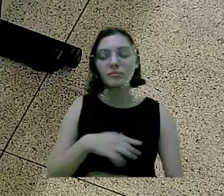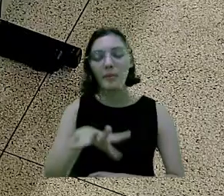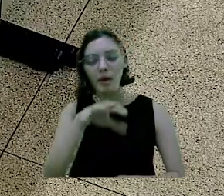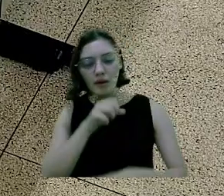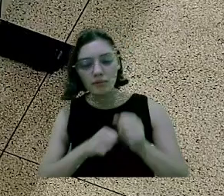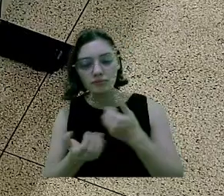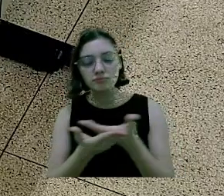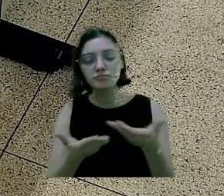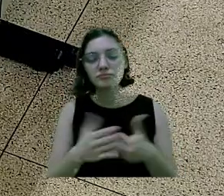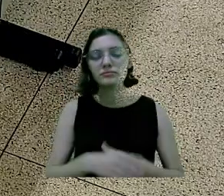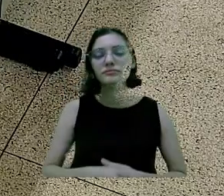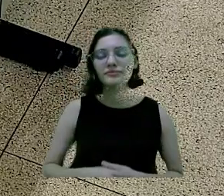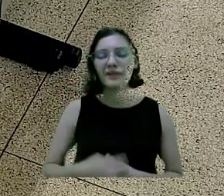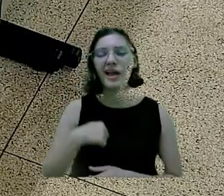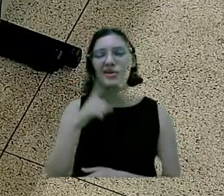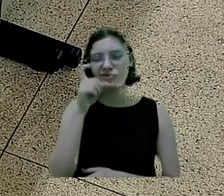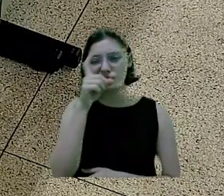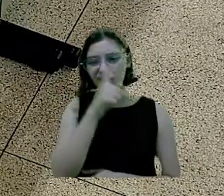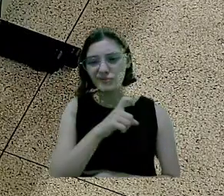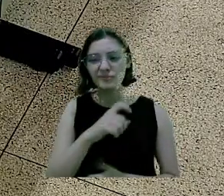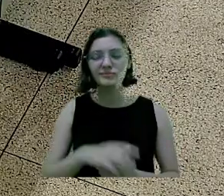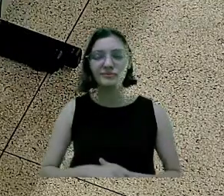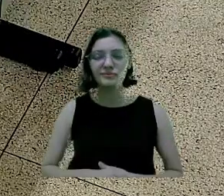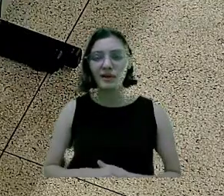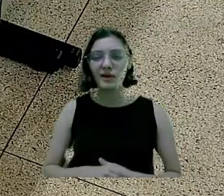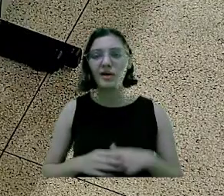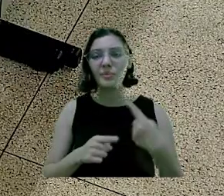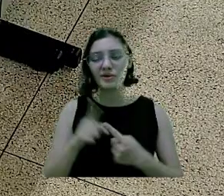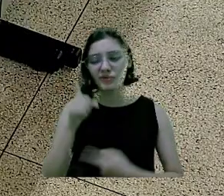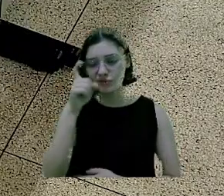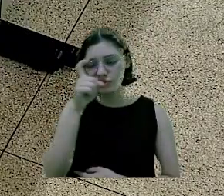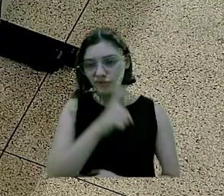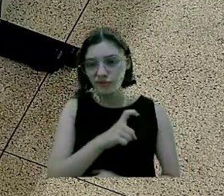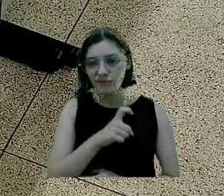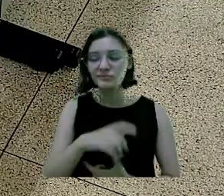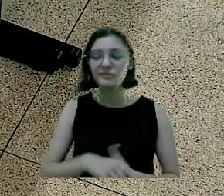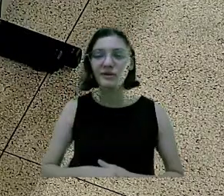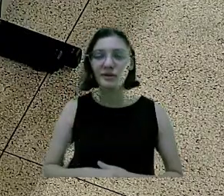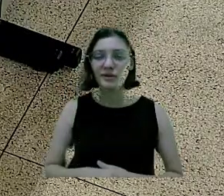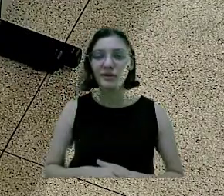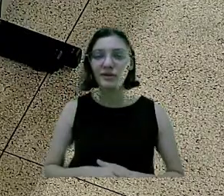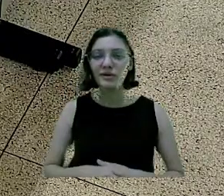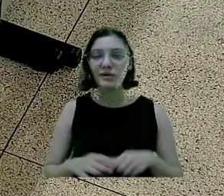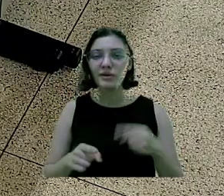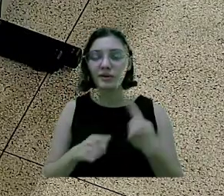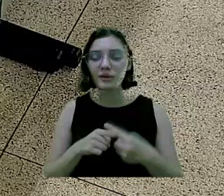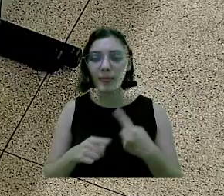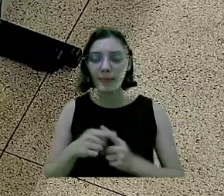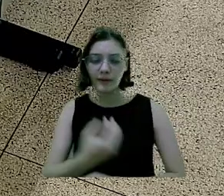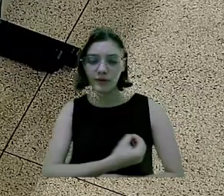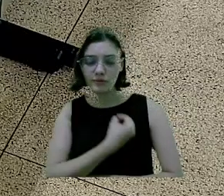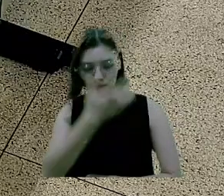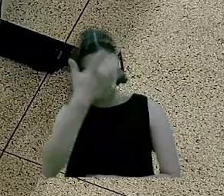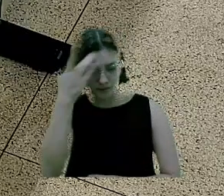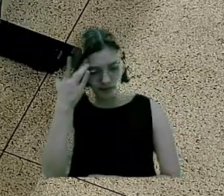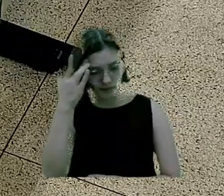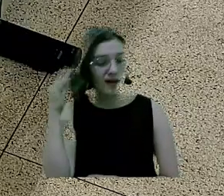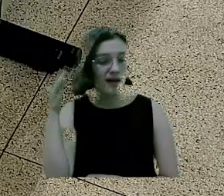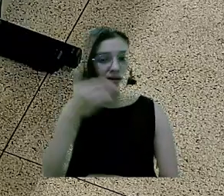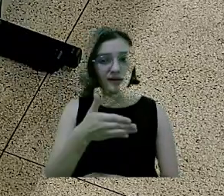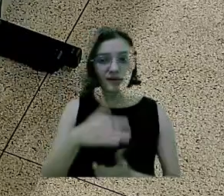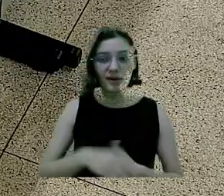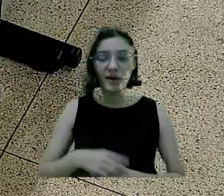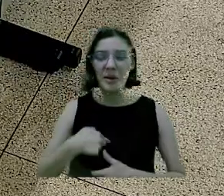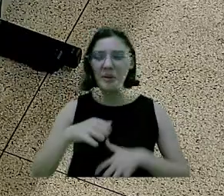ele, e ali é complicado, ali está complicado, o professor Alvo está aqui, é prova viva disso também, que convive ali.